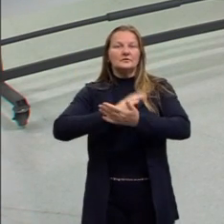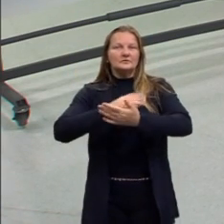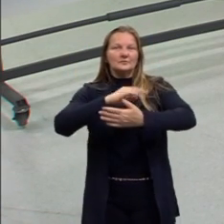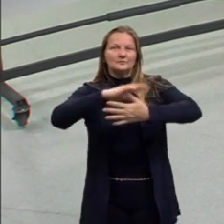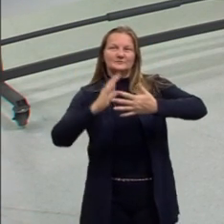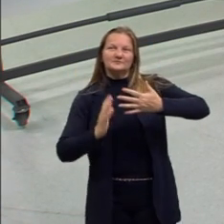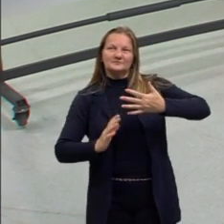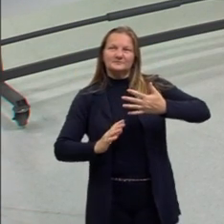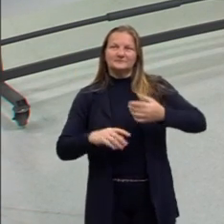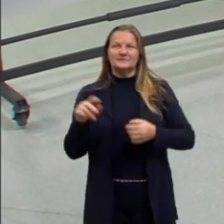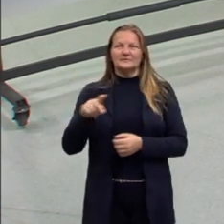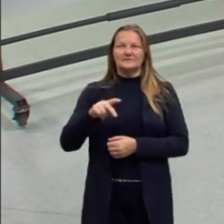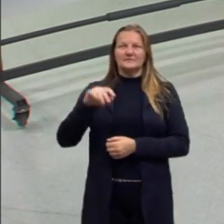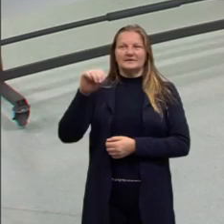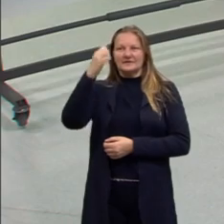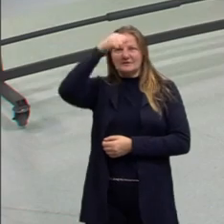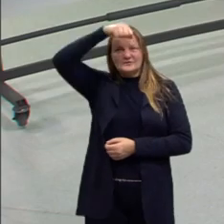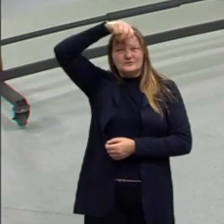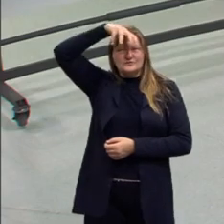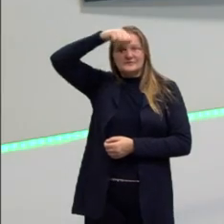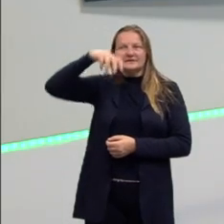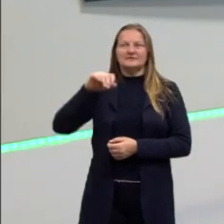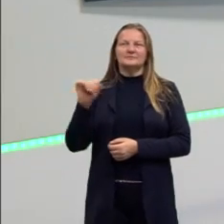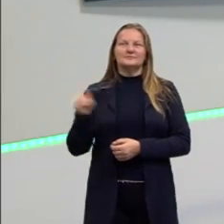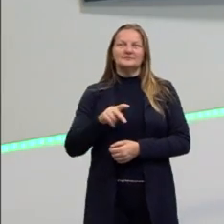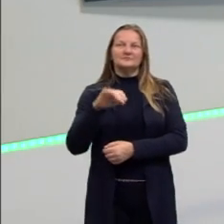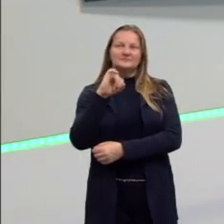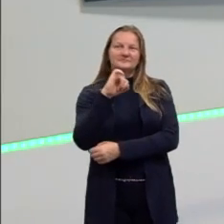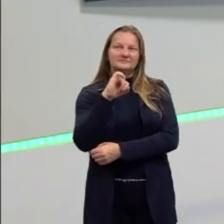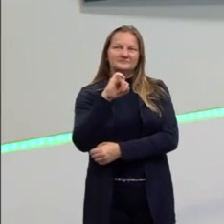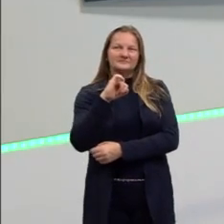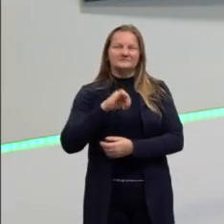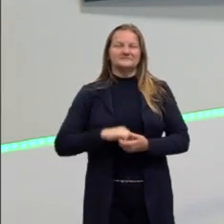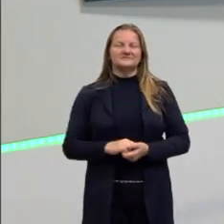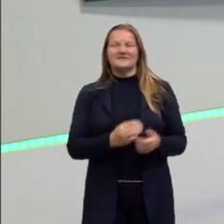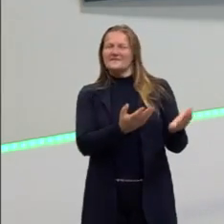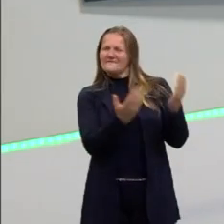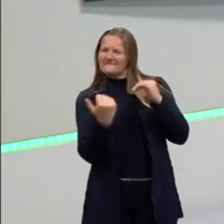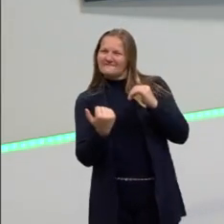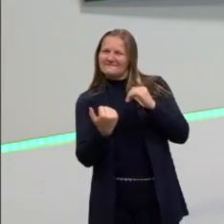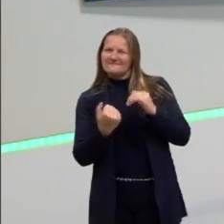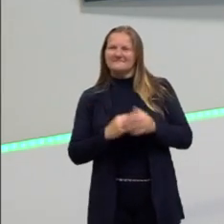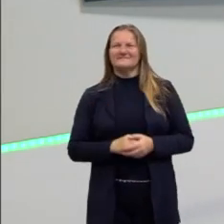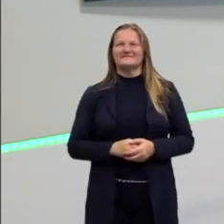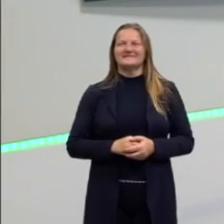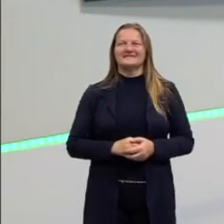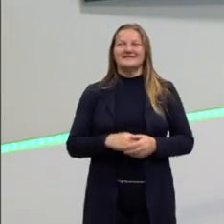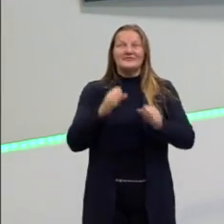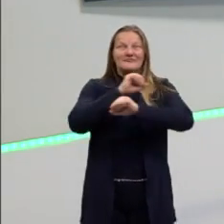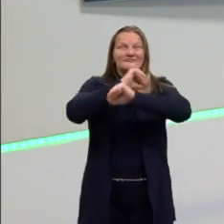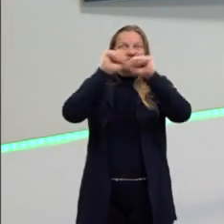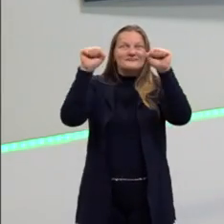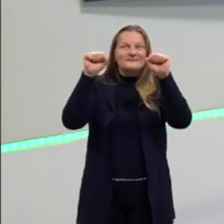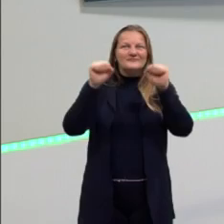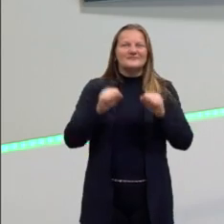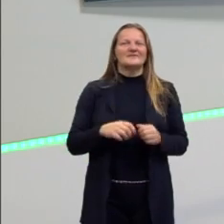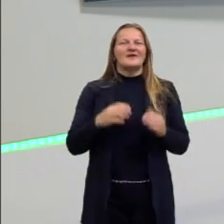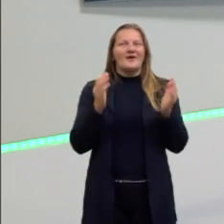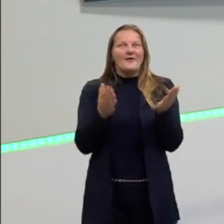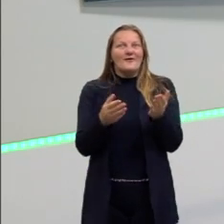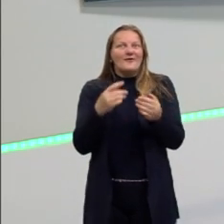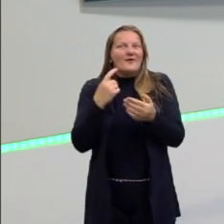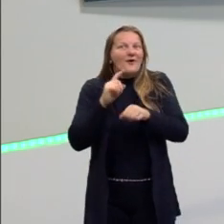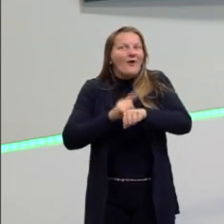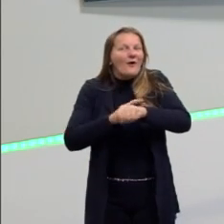intérpretes de Libras, professora Suzana e Lucimeia. Então bora lá gente, vamos acordar um pouquinho que agora é